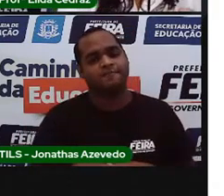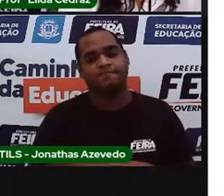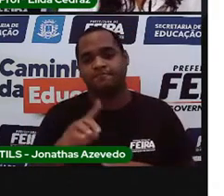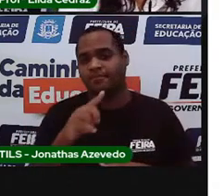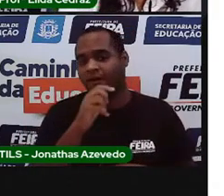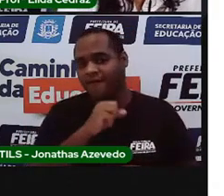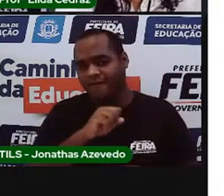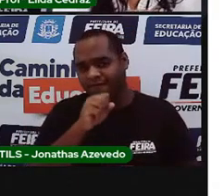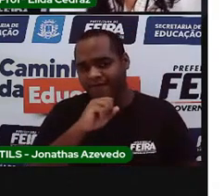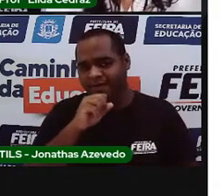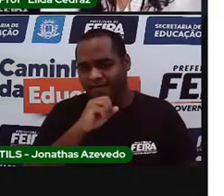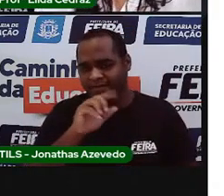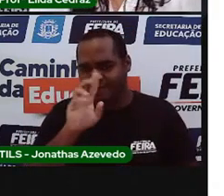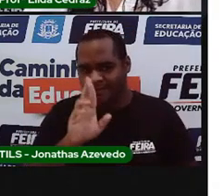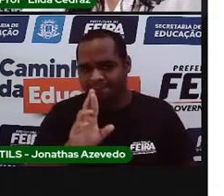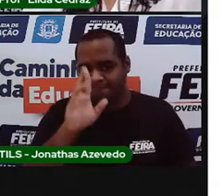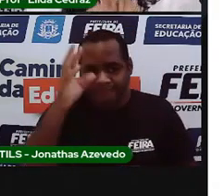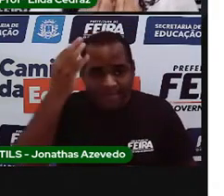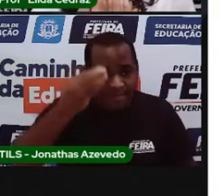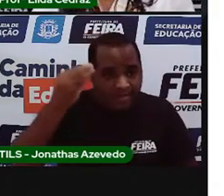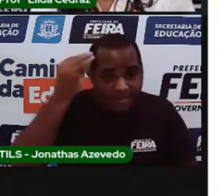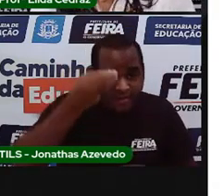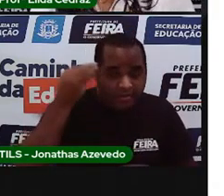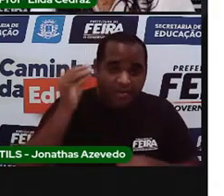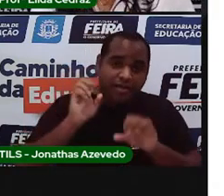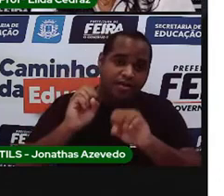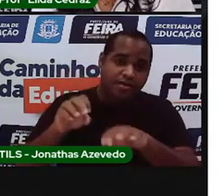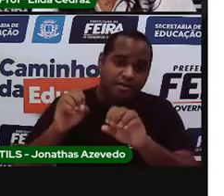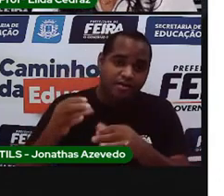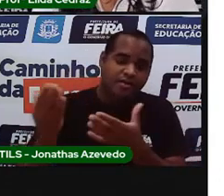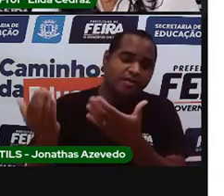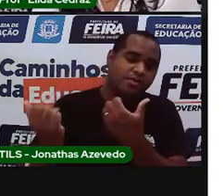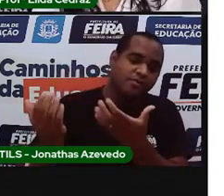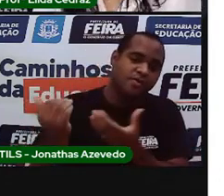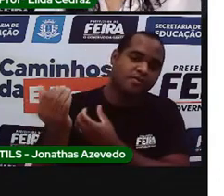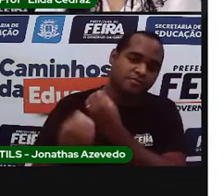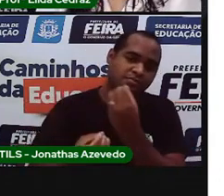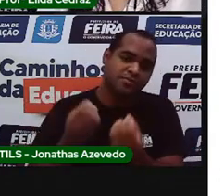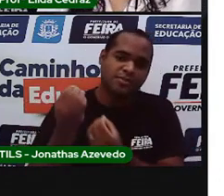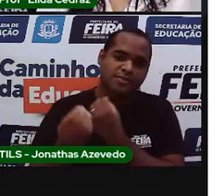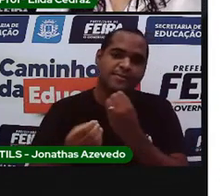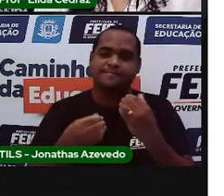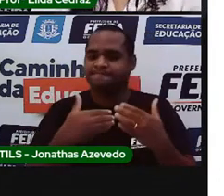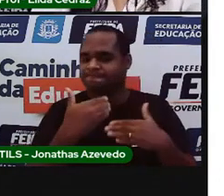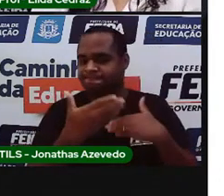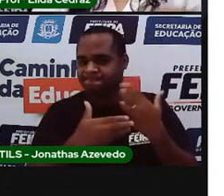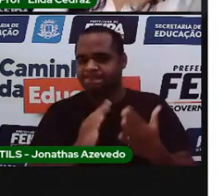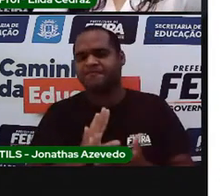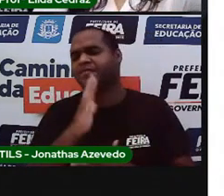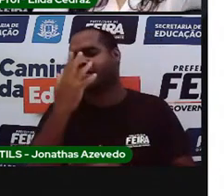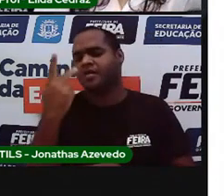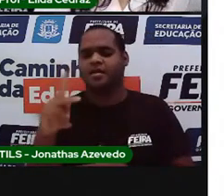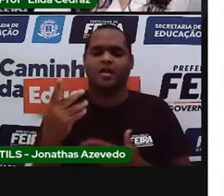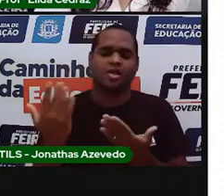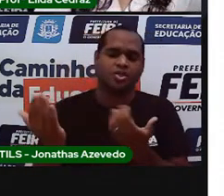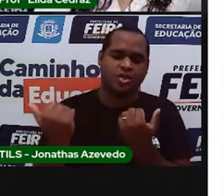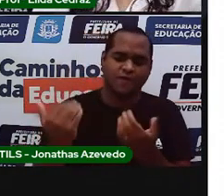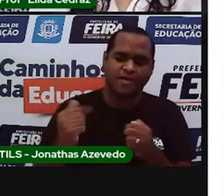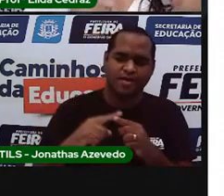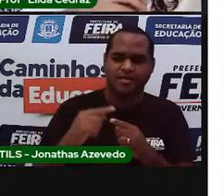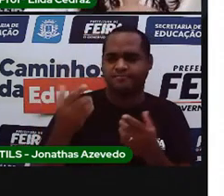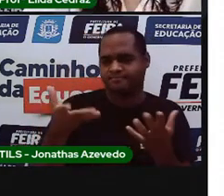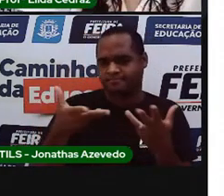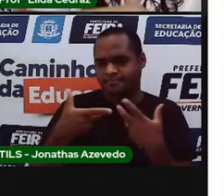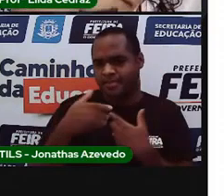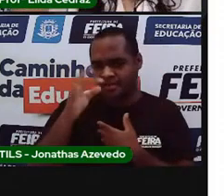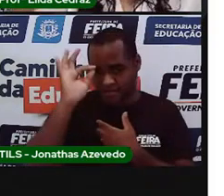a mais velha, vai ensinar para os mais jovens. E quando os mais jovens estiverem adultos,